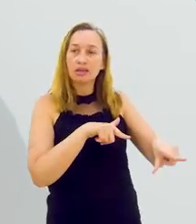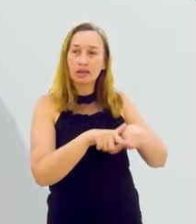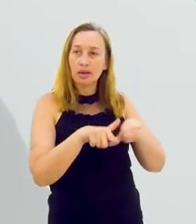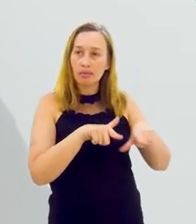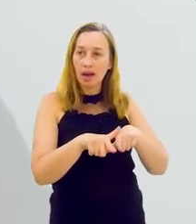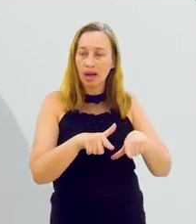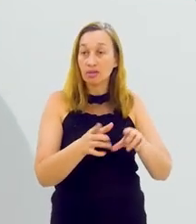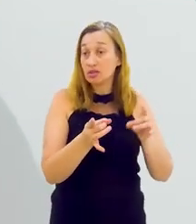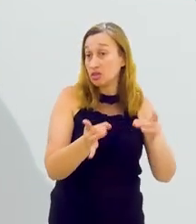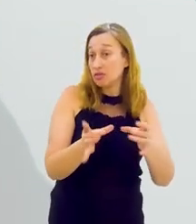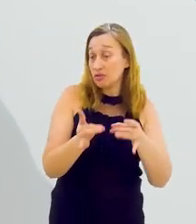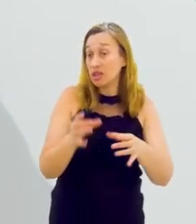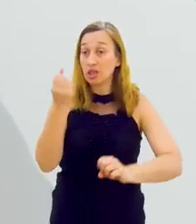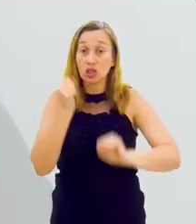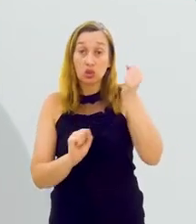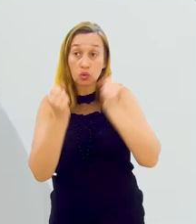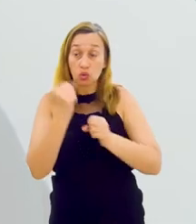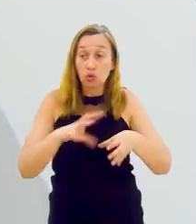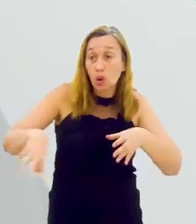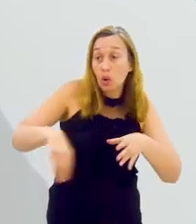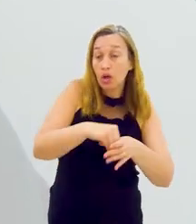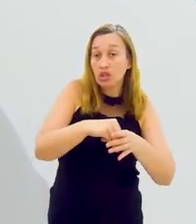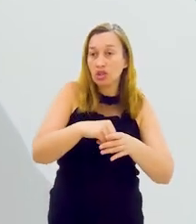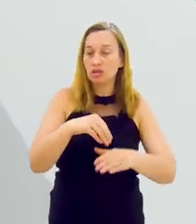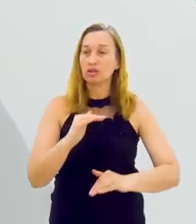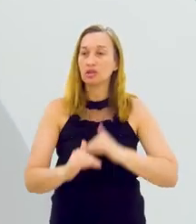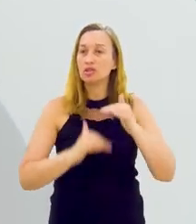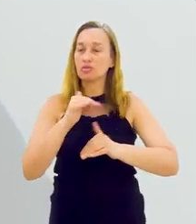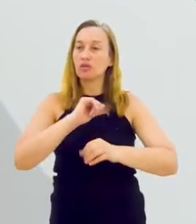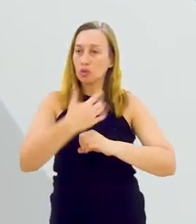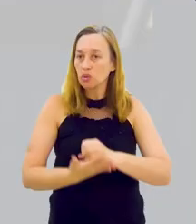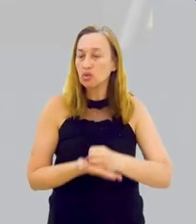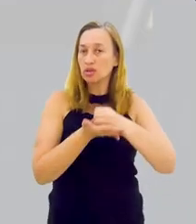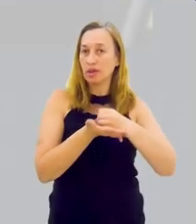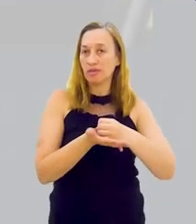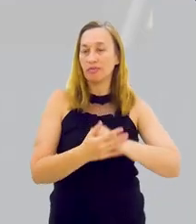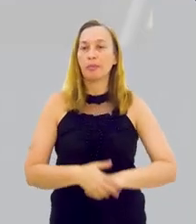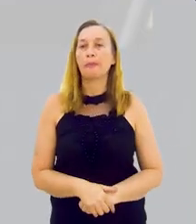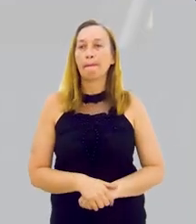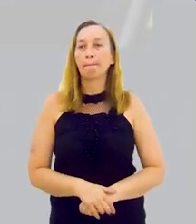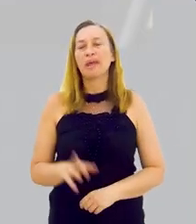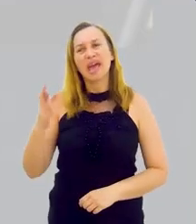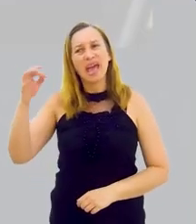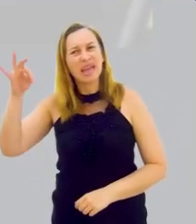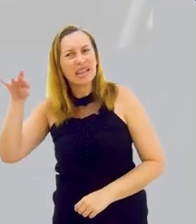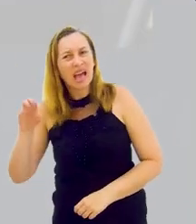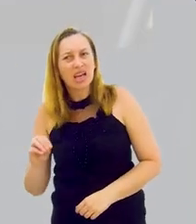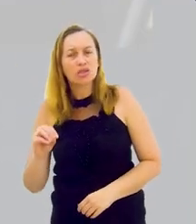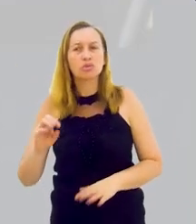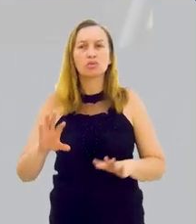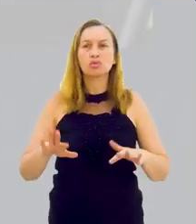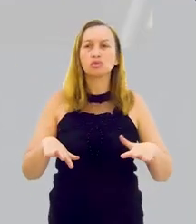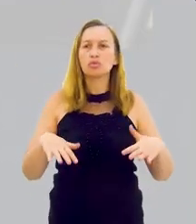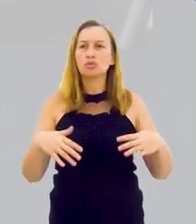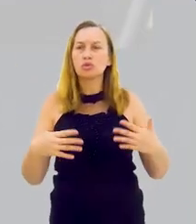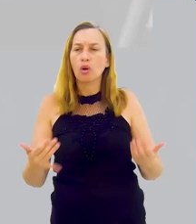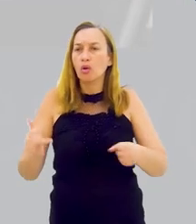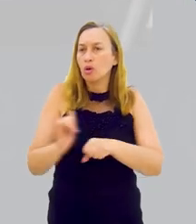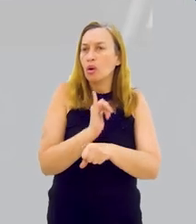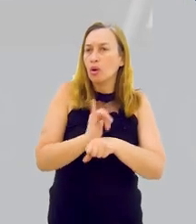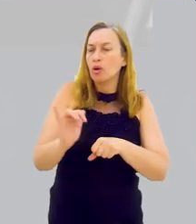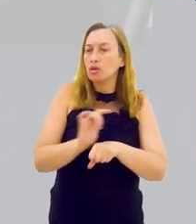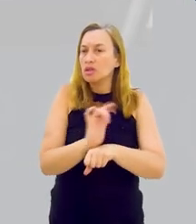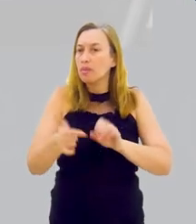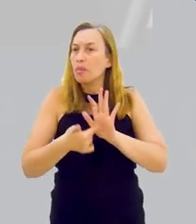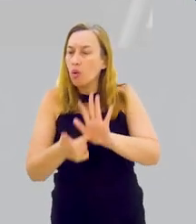serviços e indústria calcados numa agenda de desenvolvimento sustentável. Renato, que elementos e ferramentas